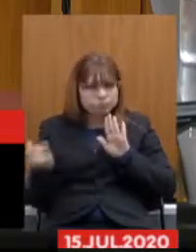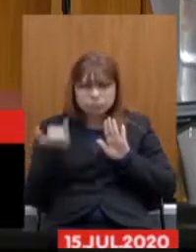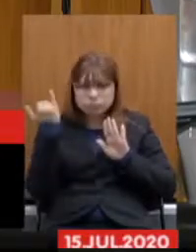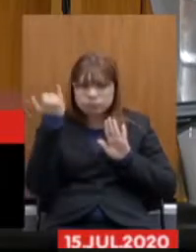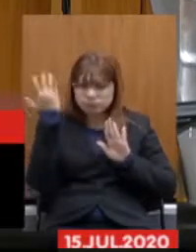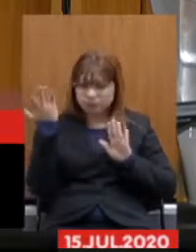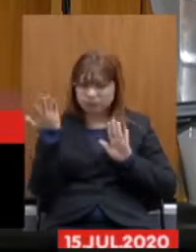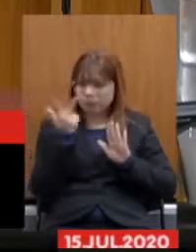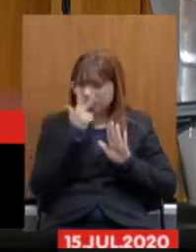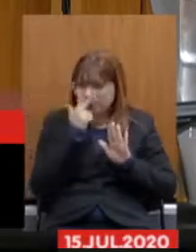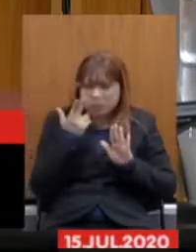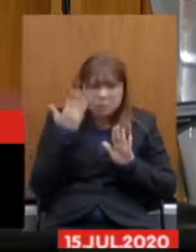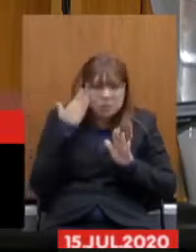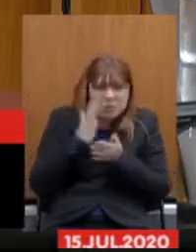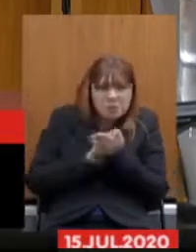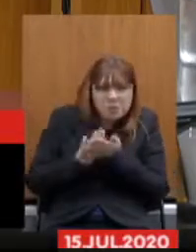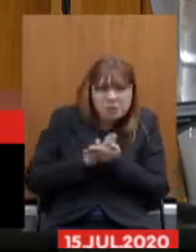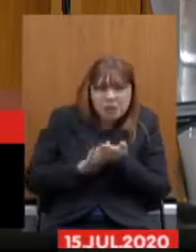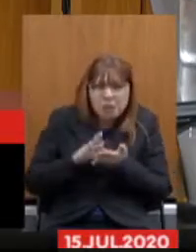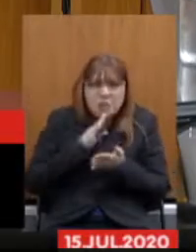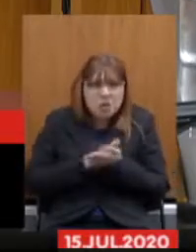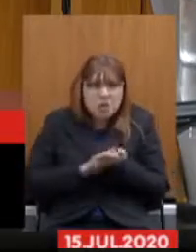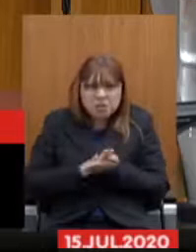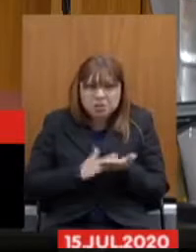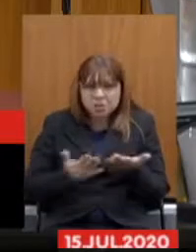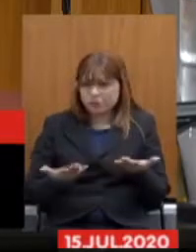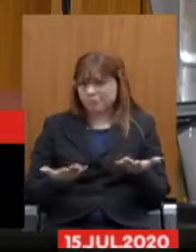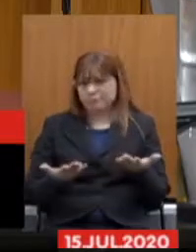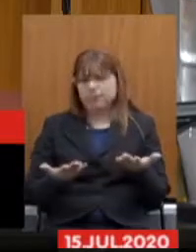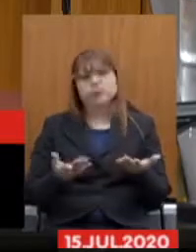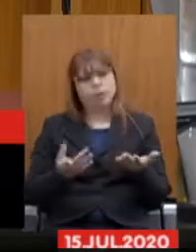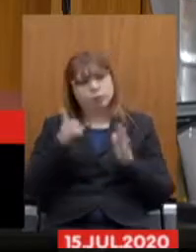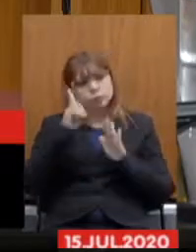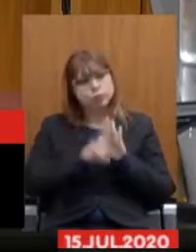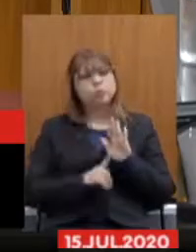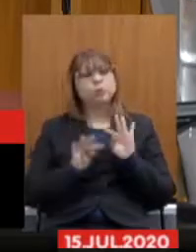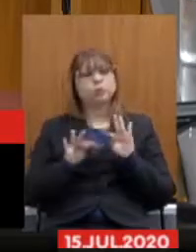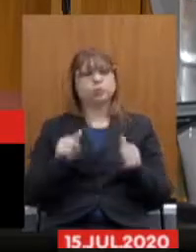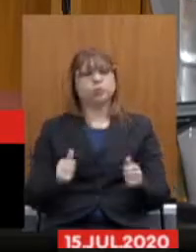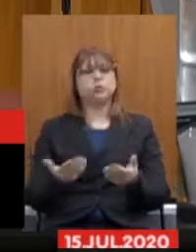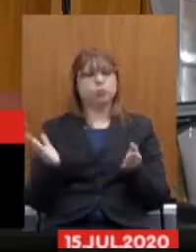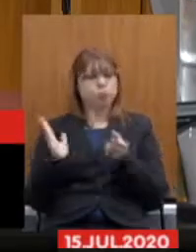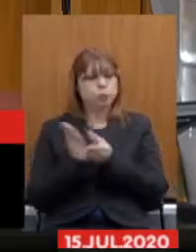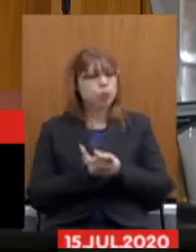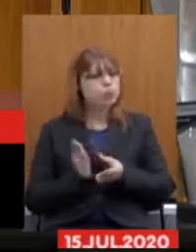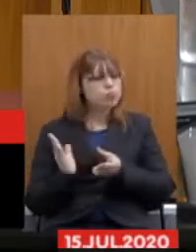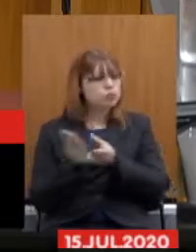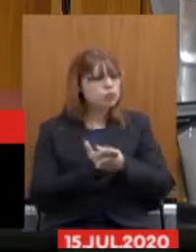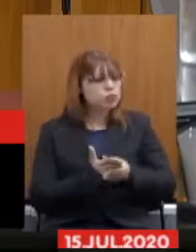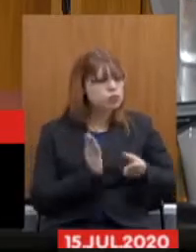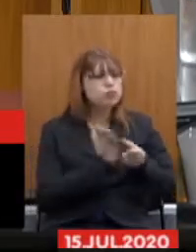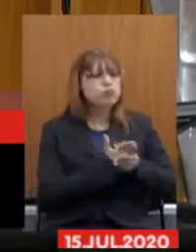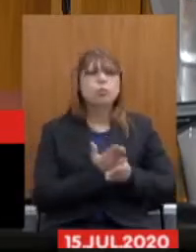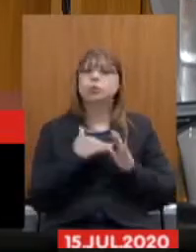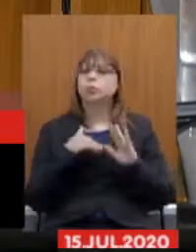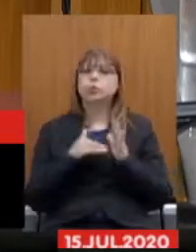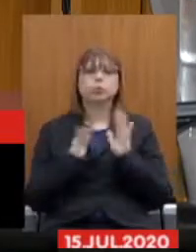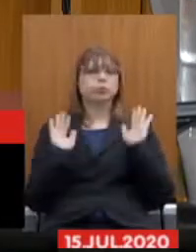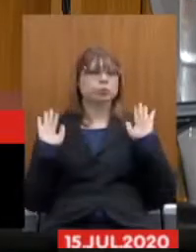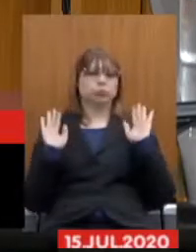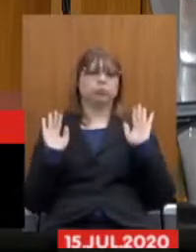e aí é um direito de todos é entrar é judicializar mais uma vez a questão